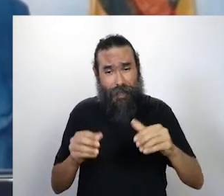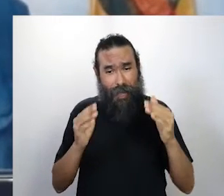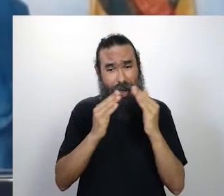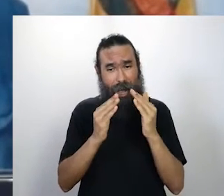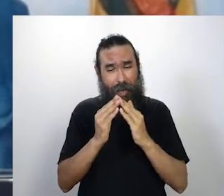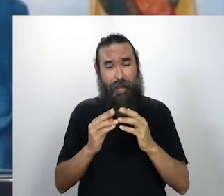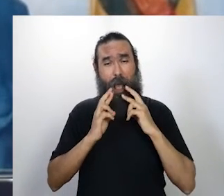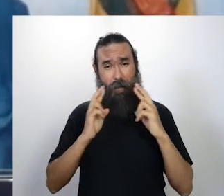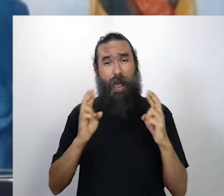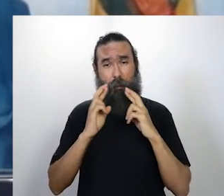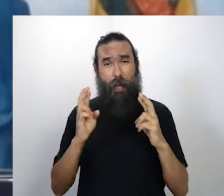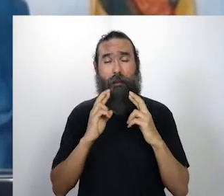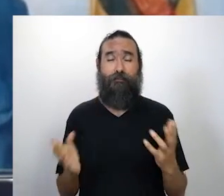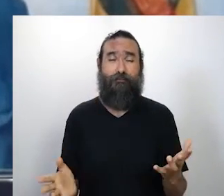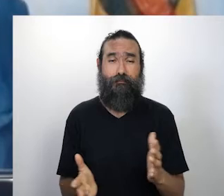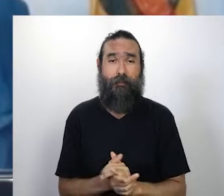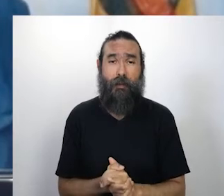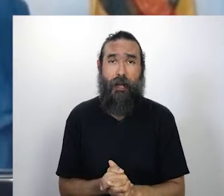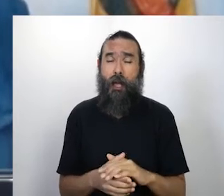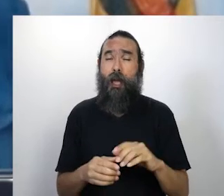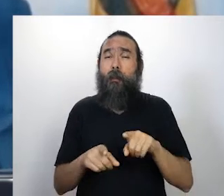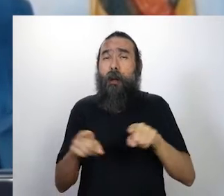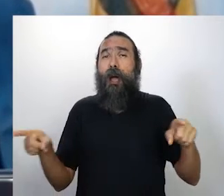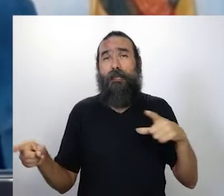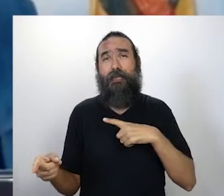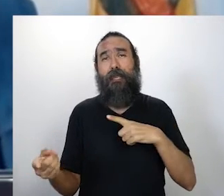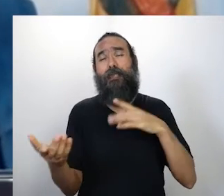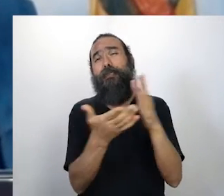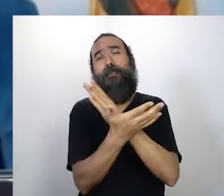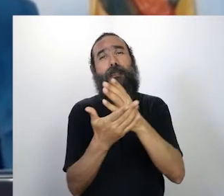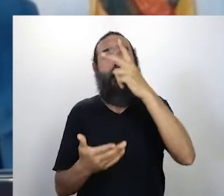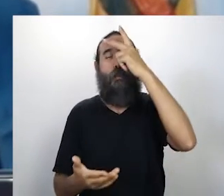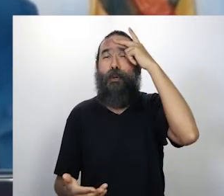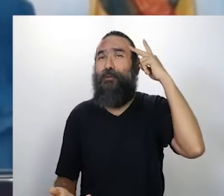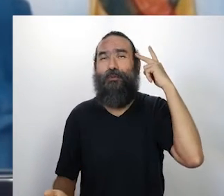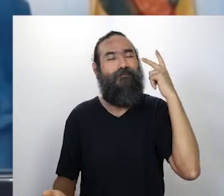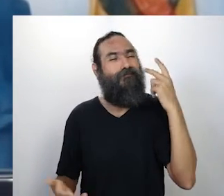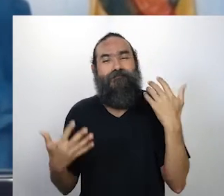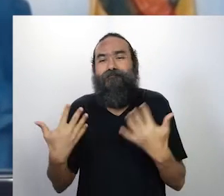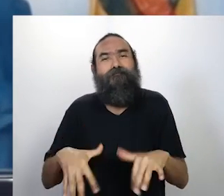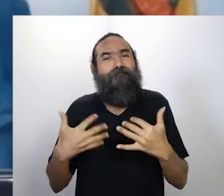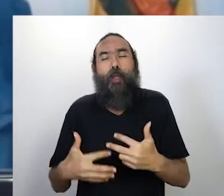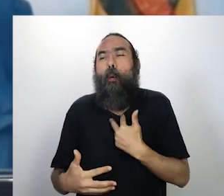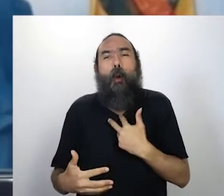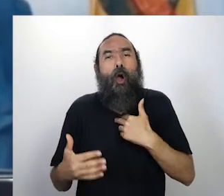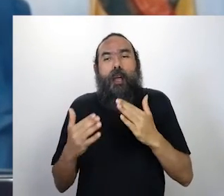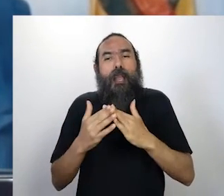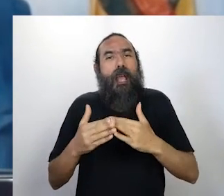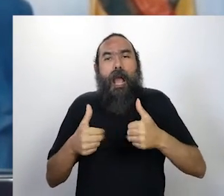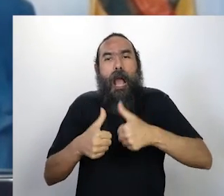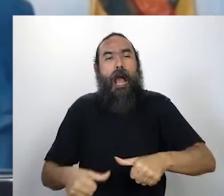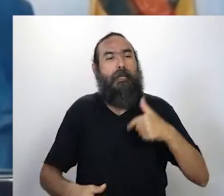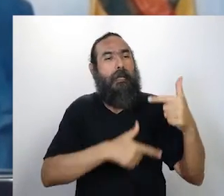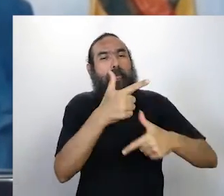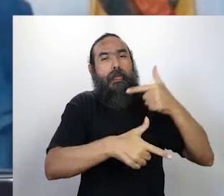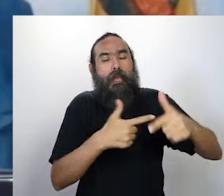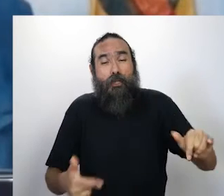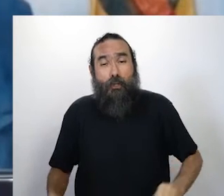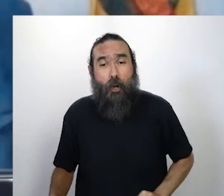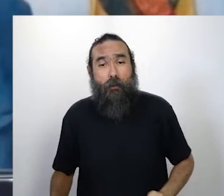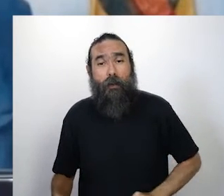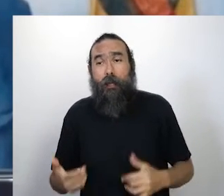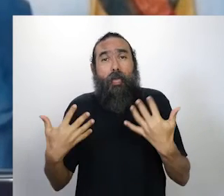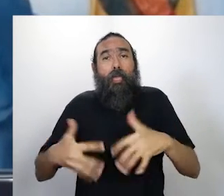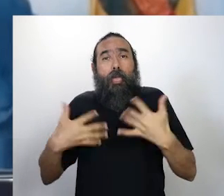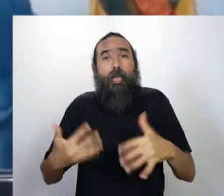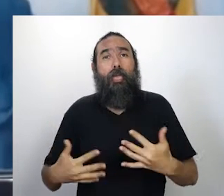sabendo que tem gente que está na situação, como o Levi acabou de falar aí, tomando nó de cana na boca de jumento para poder sobreviver e o cabra está em casa